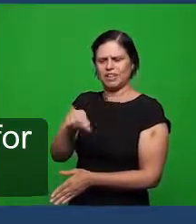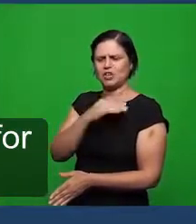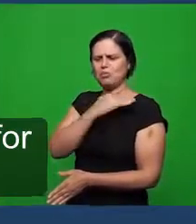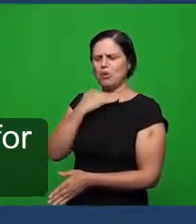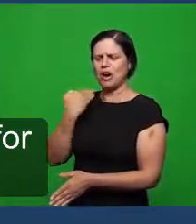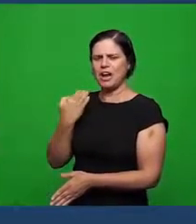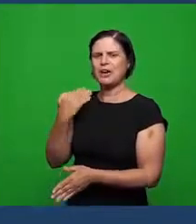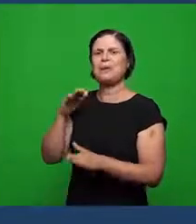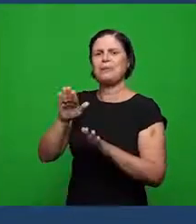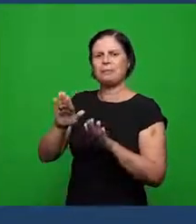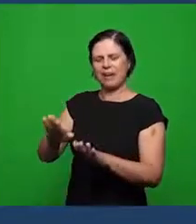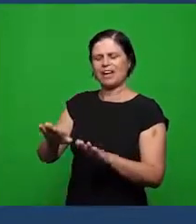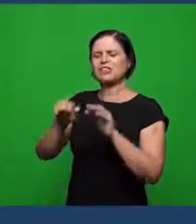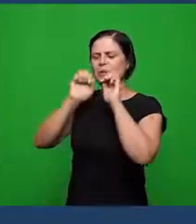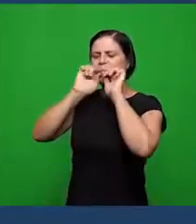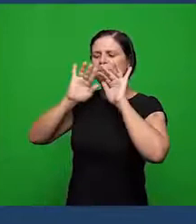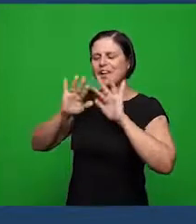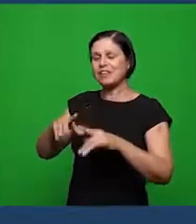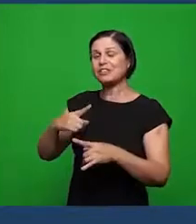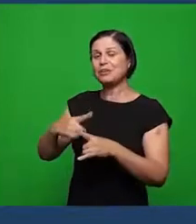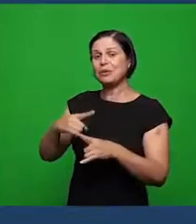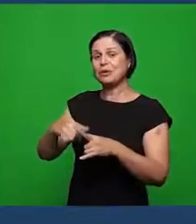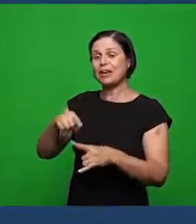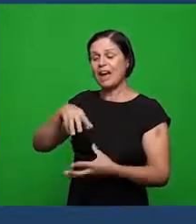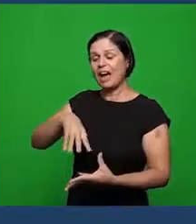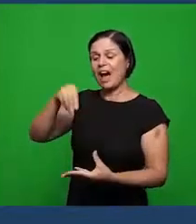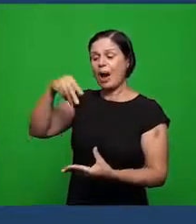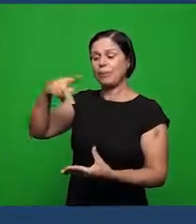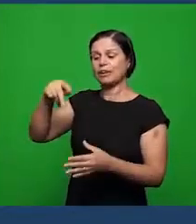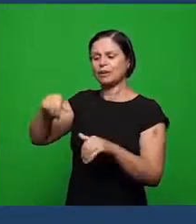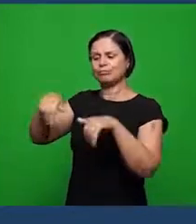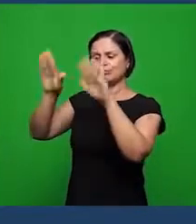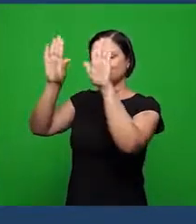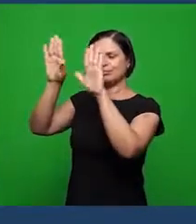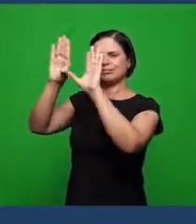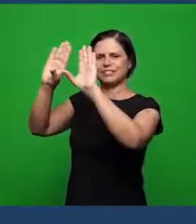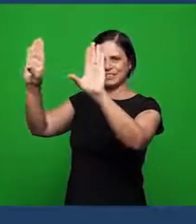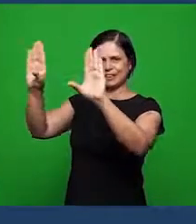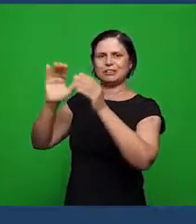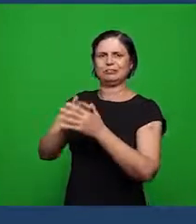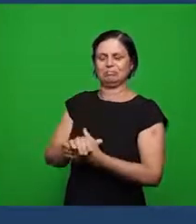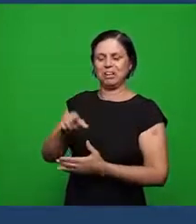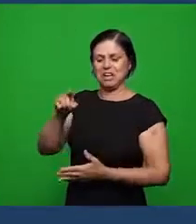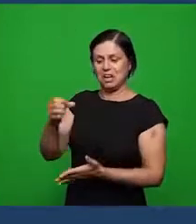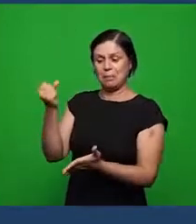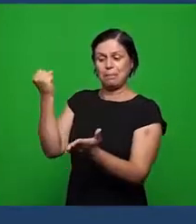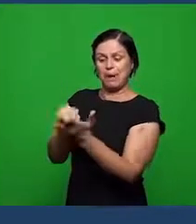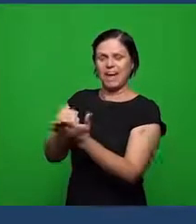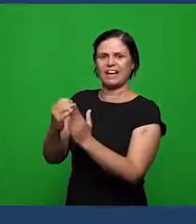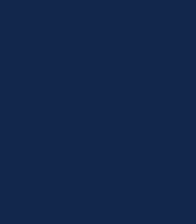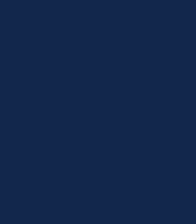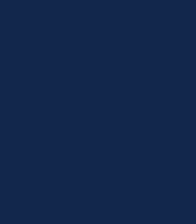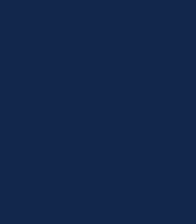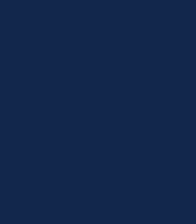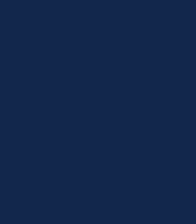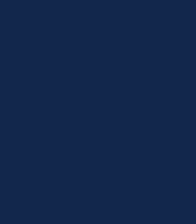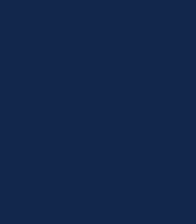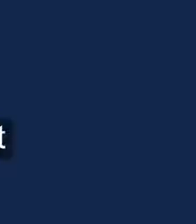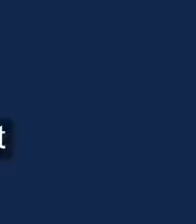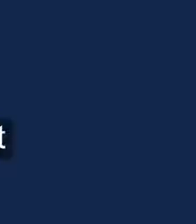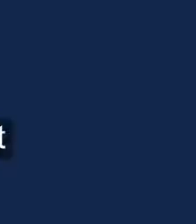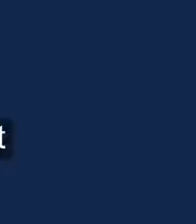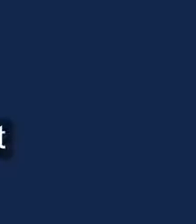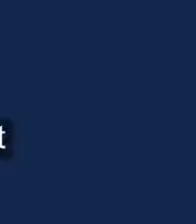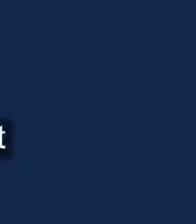foi uma benção porque ele manteve isso que foi o testemunho da sua fidelidade que marcou essa igreja